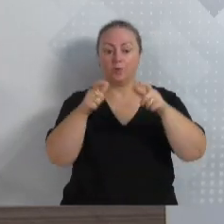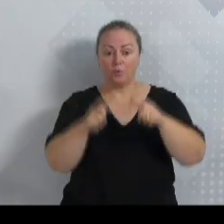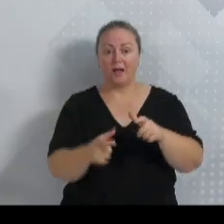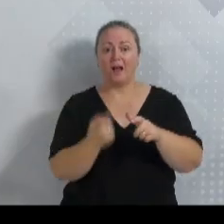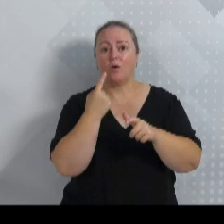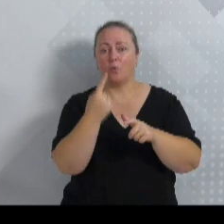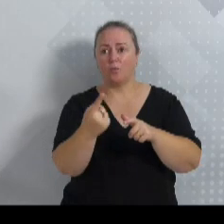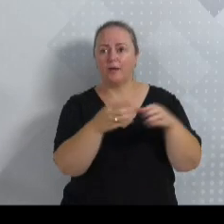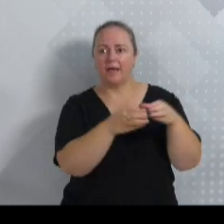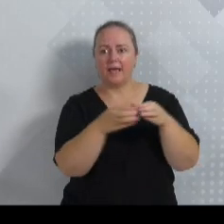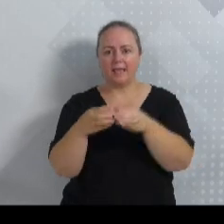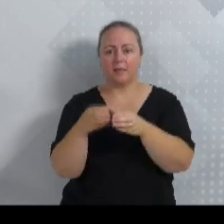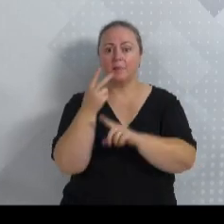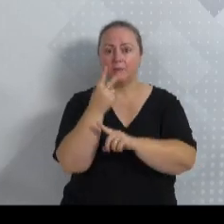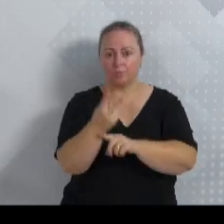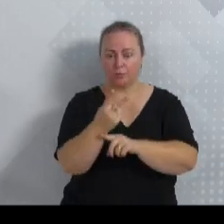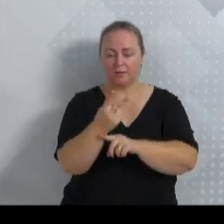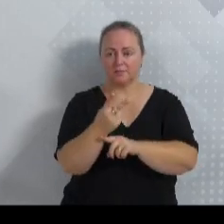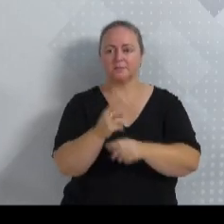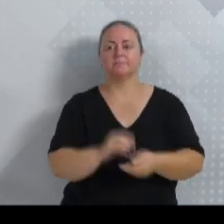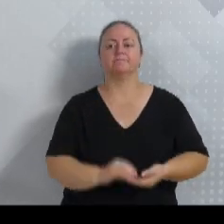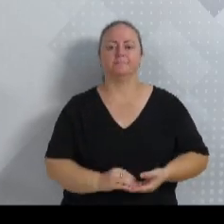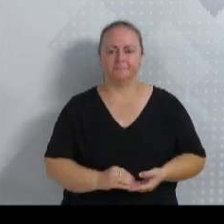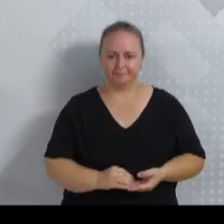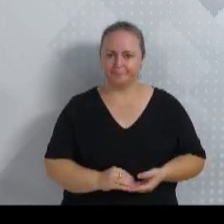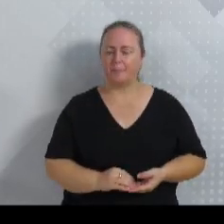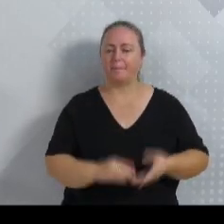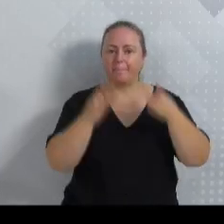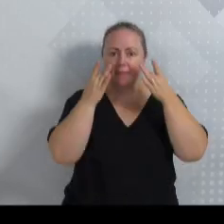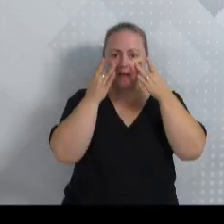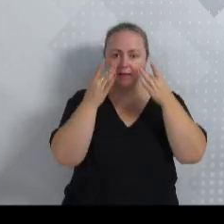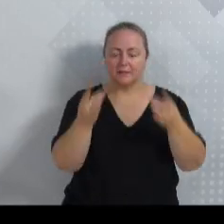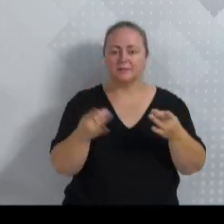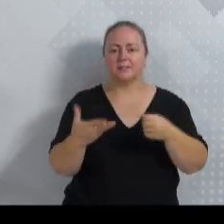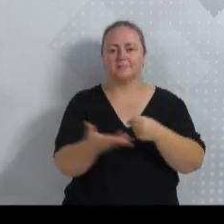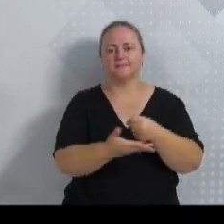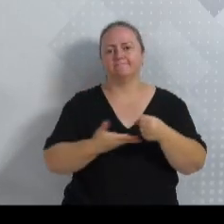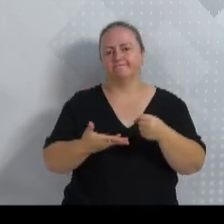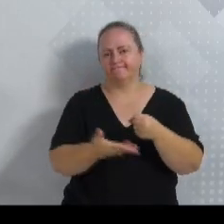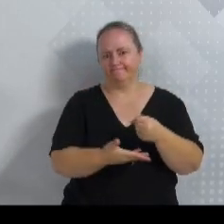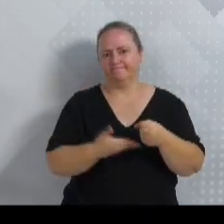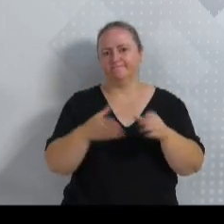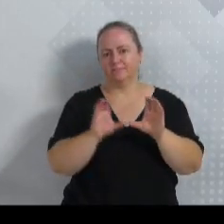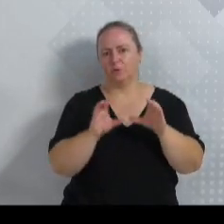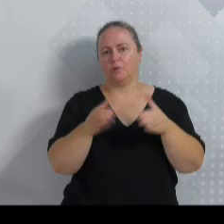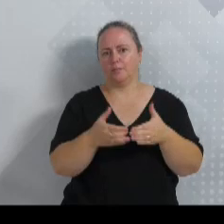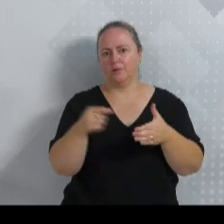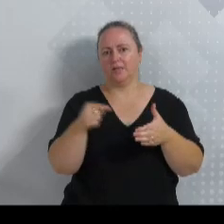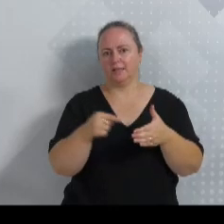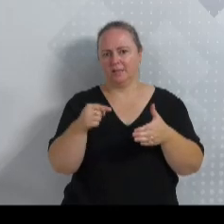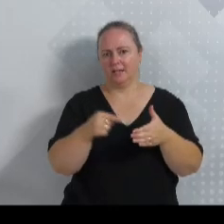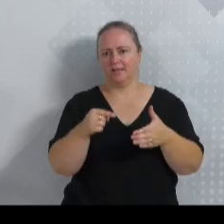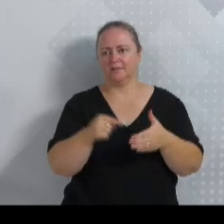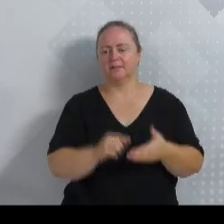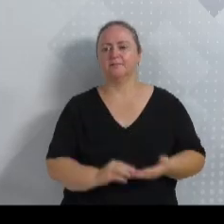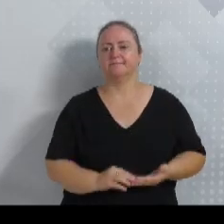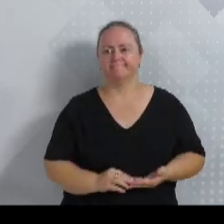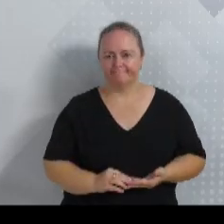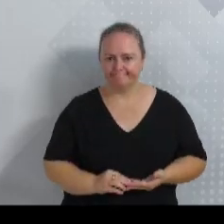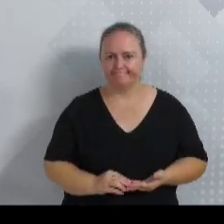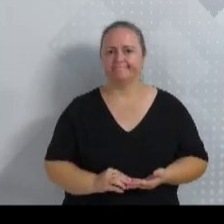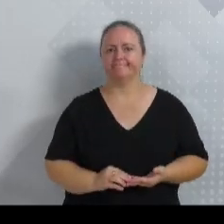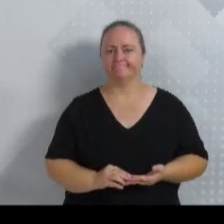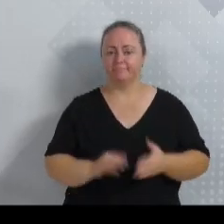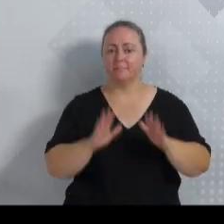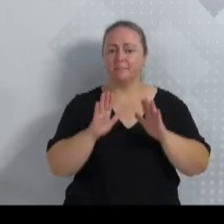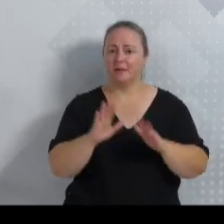para oferecer a atenção básica à comunidade. Ao visitar a estrutura, eles disseram para mim que tem muita dificuldade lá,